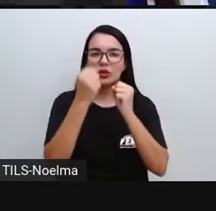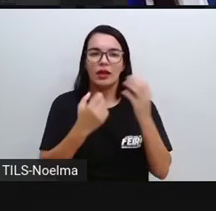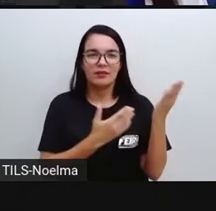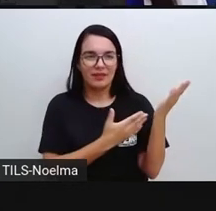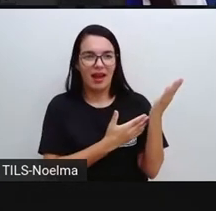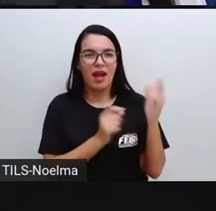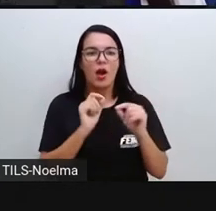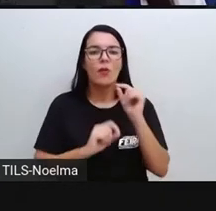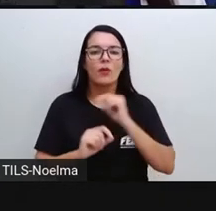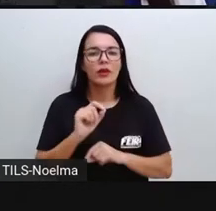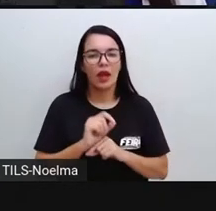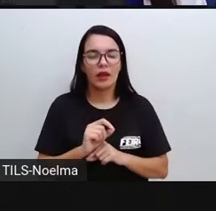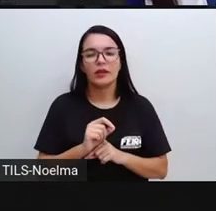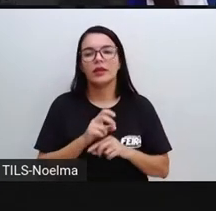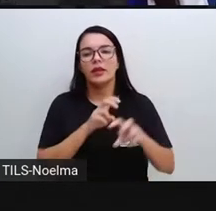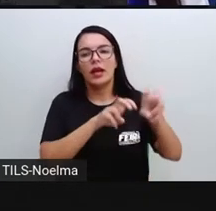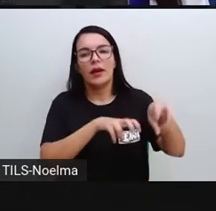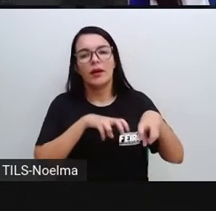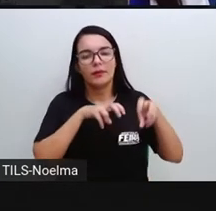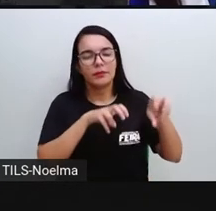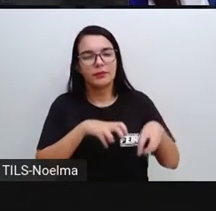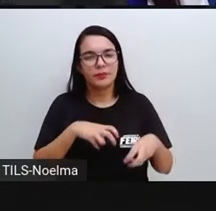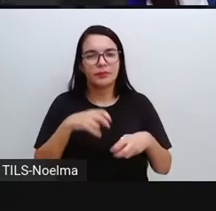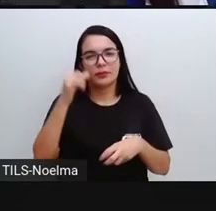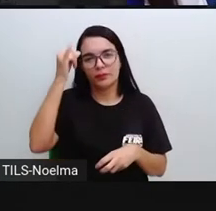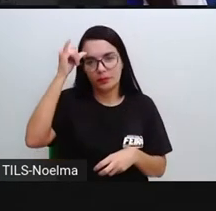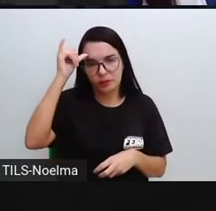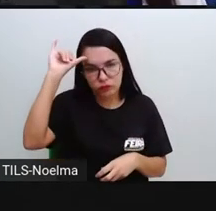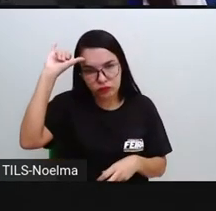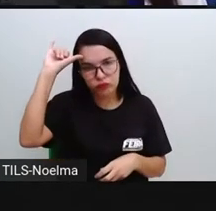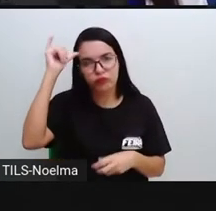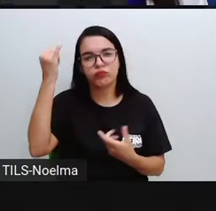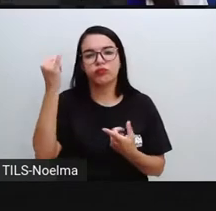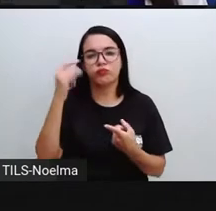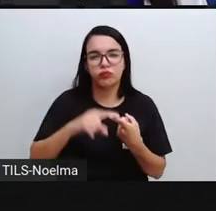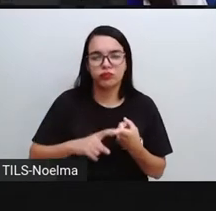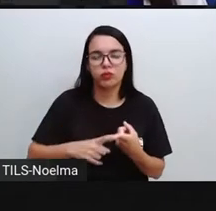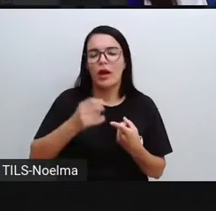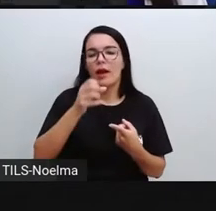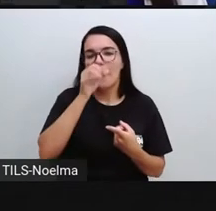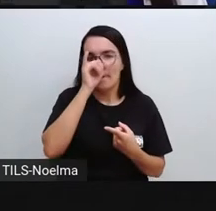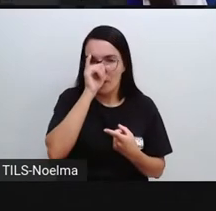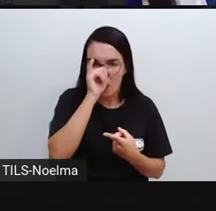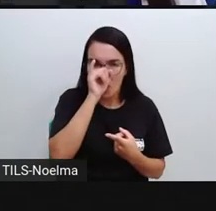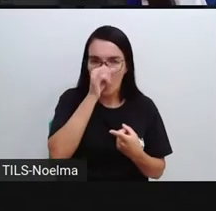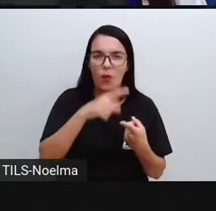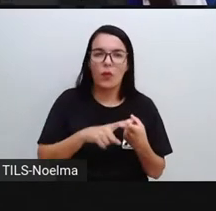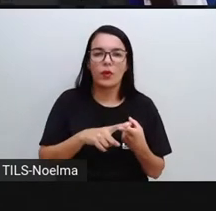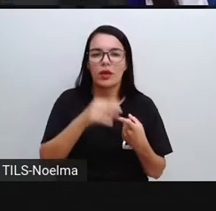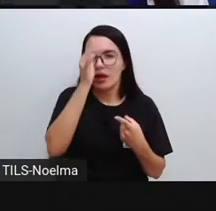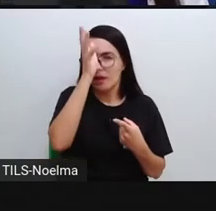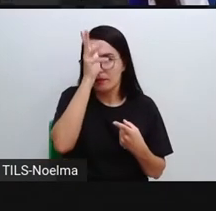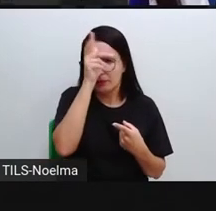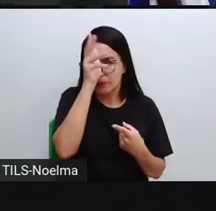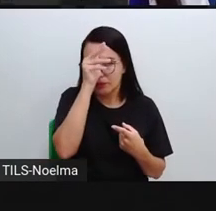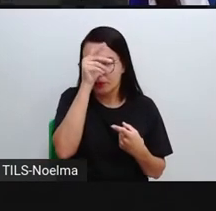aí a criação do gado, né? A criação dos suínos, caprinos, os ovinos,